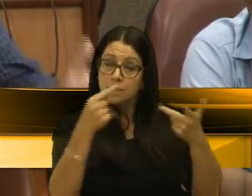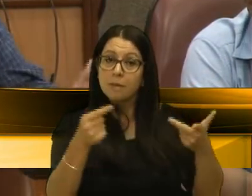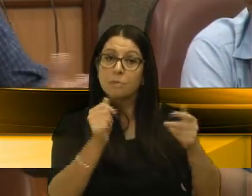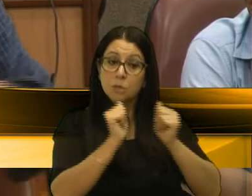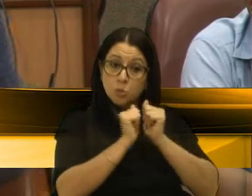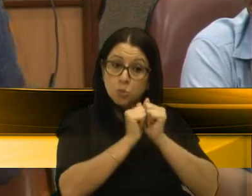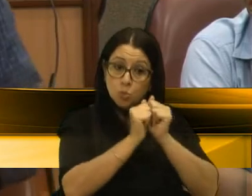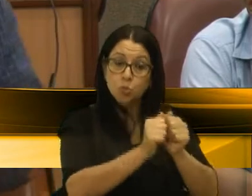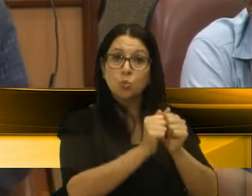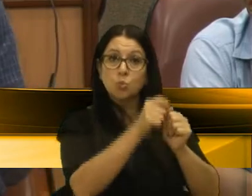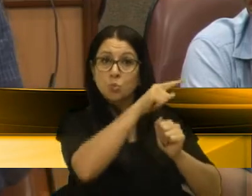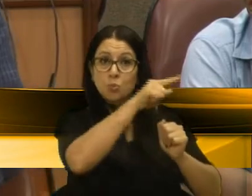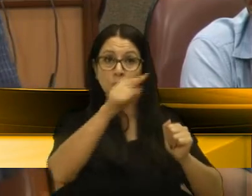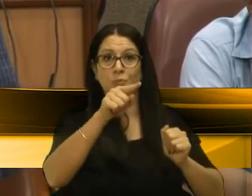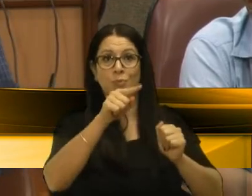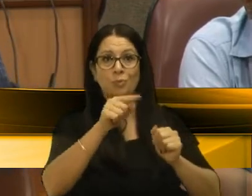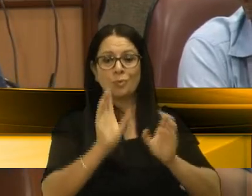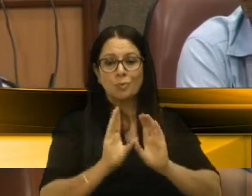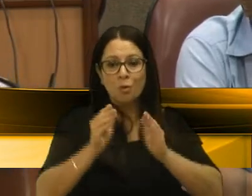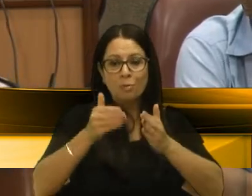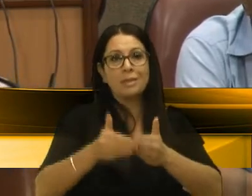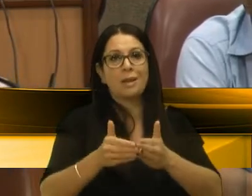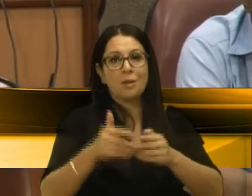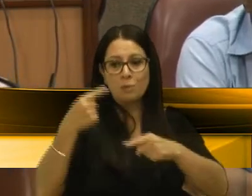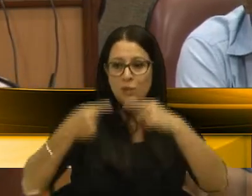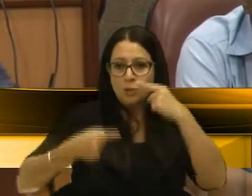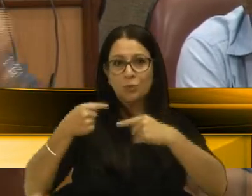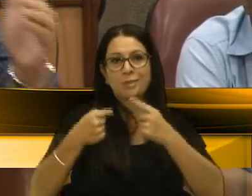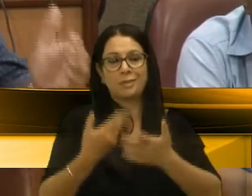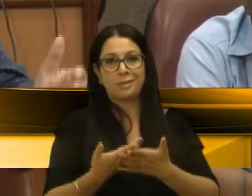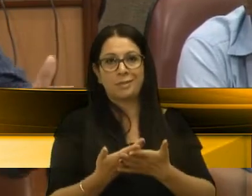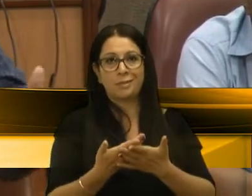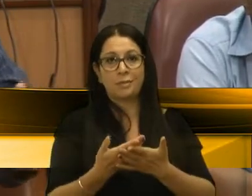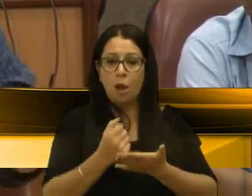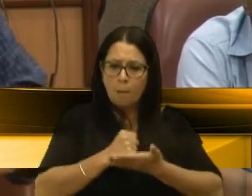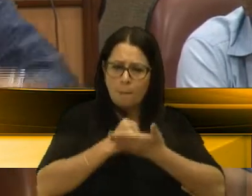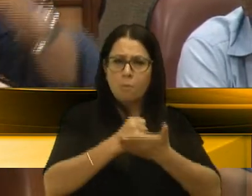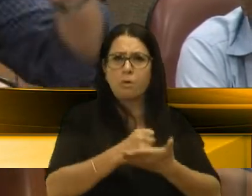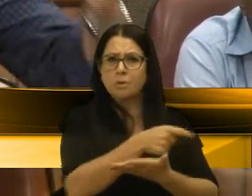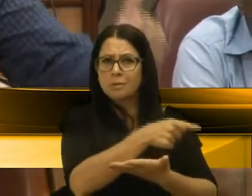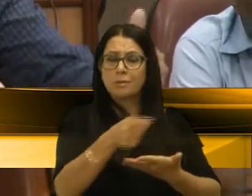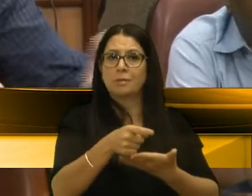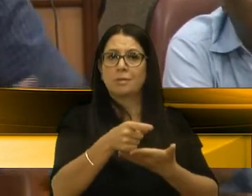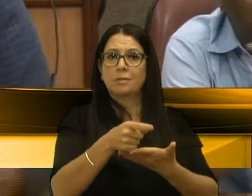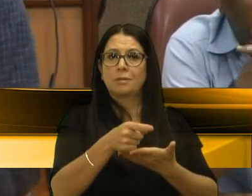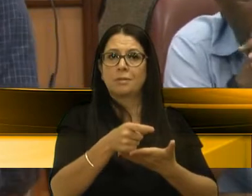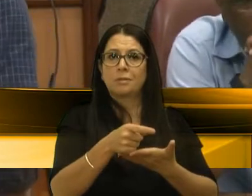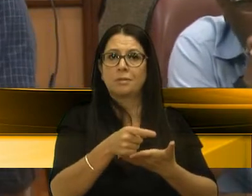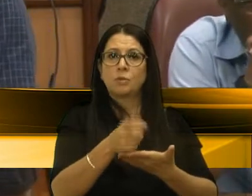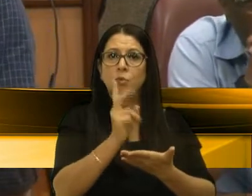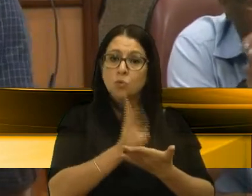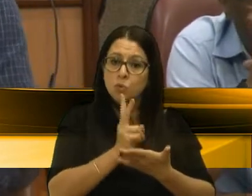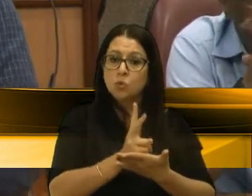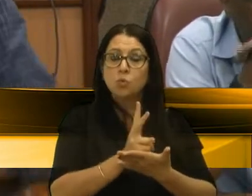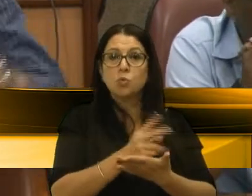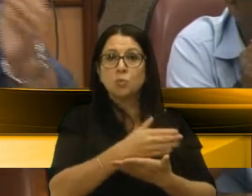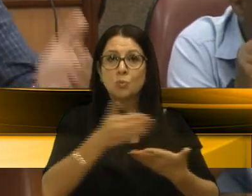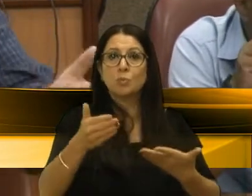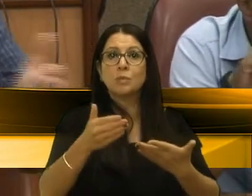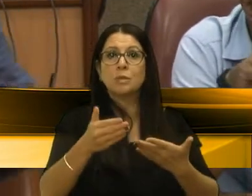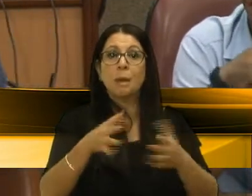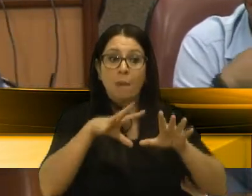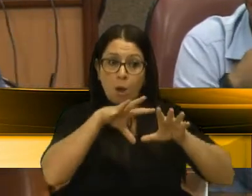juntos nesta comissão, nesta frente parlamentar, apoiando para que se deslinde, de uma vez por todas, a